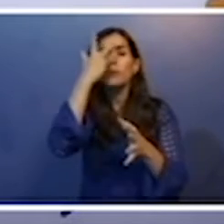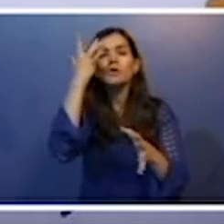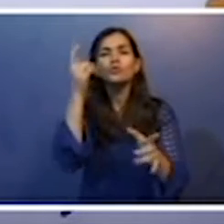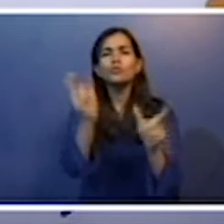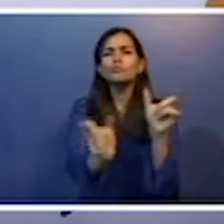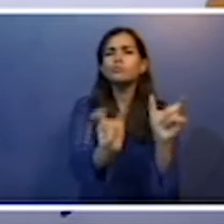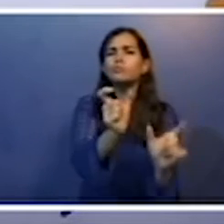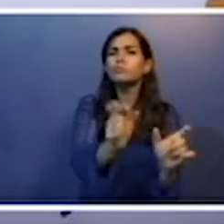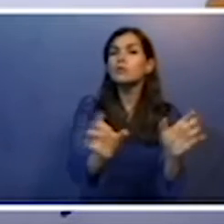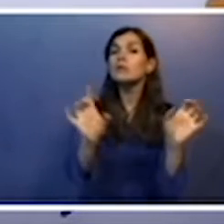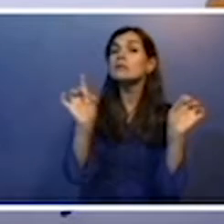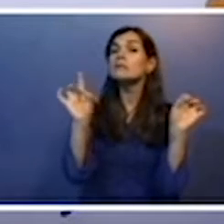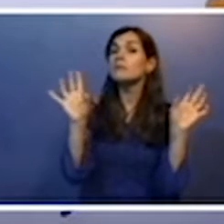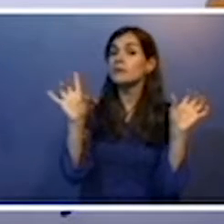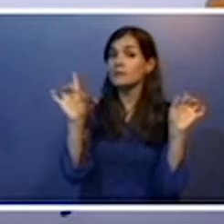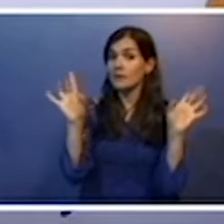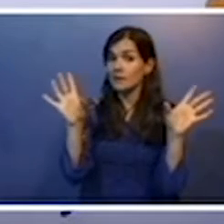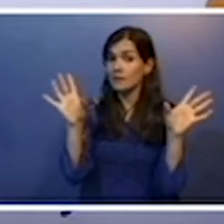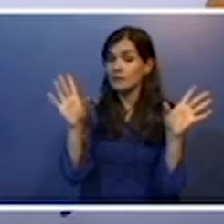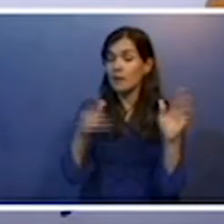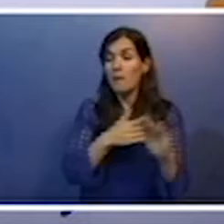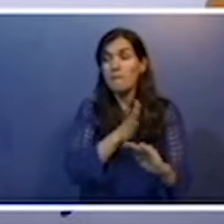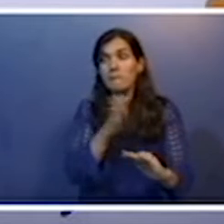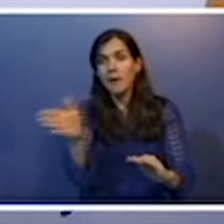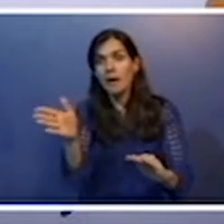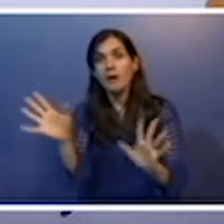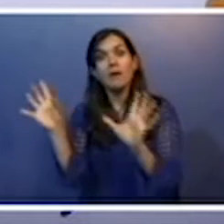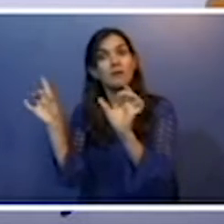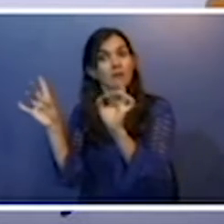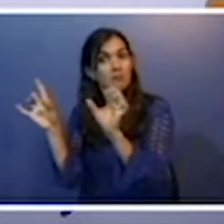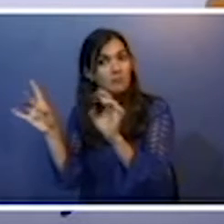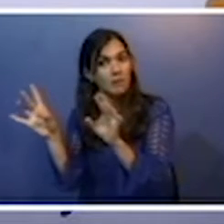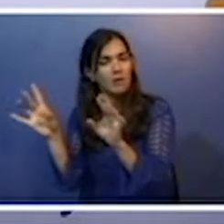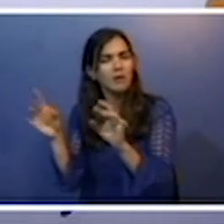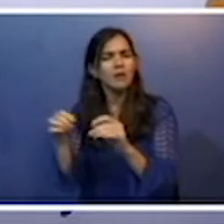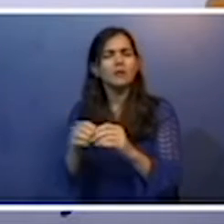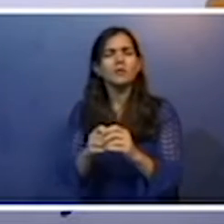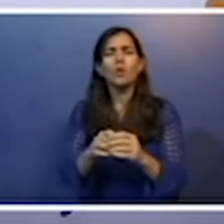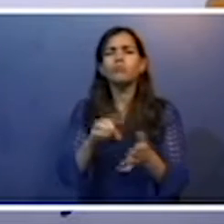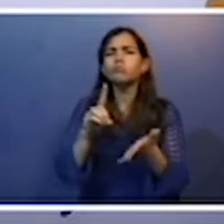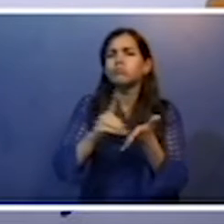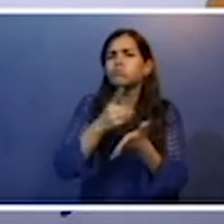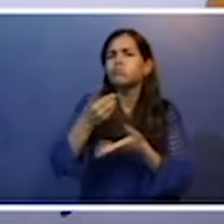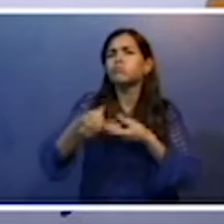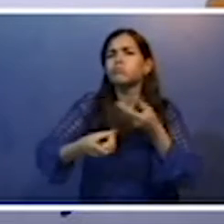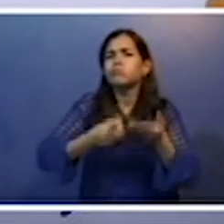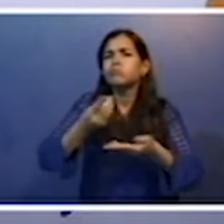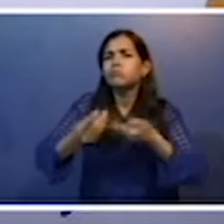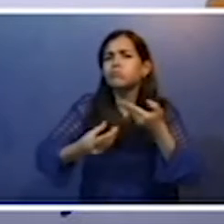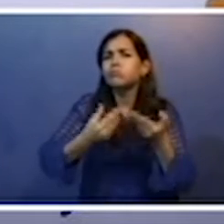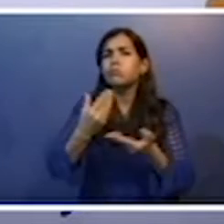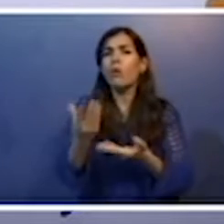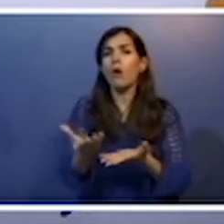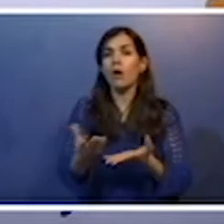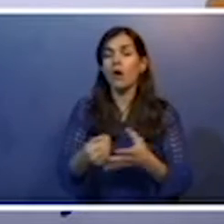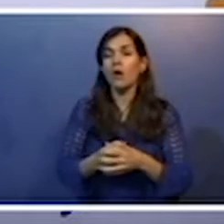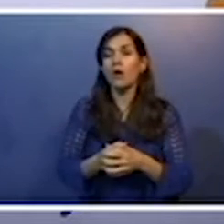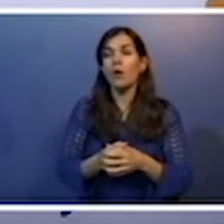e para especialistas. Os assuntos são discutidos com muita profundidade. O